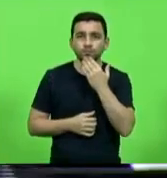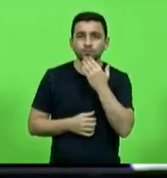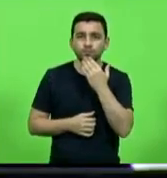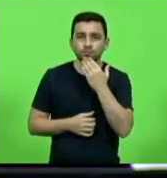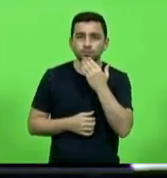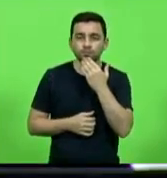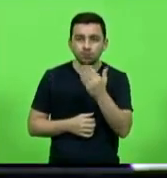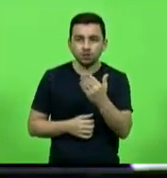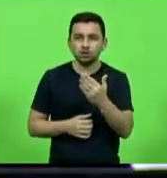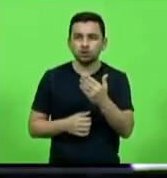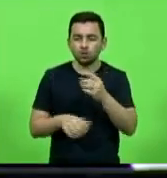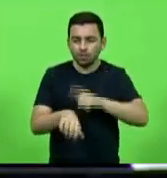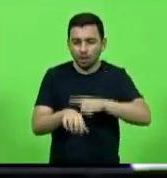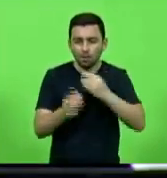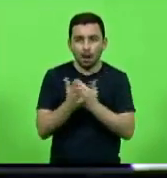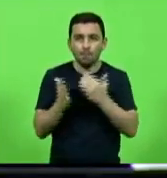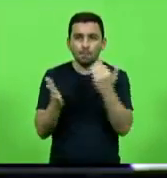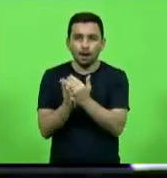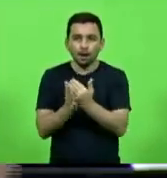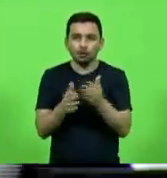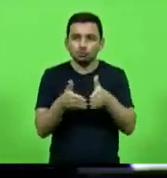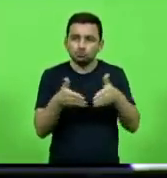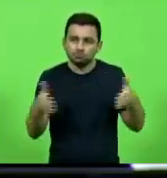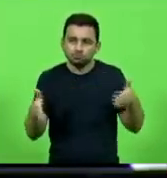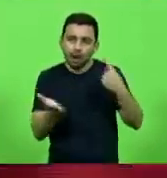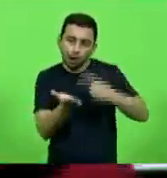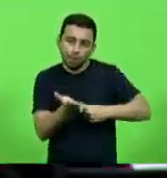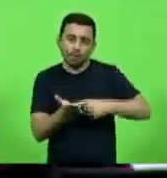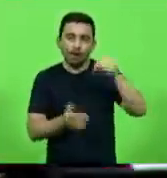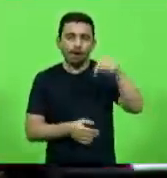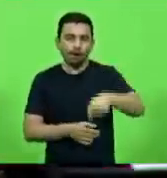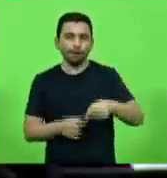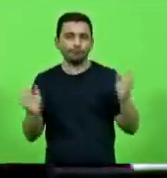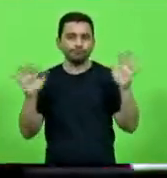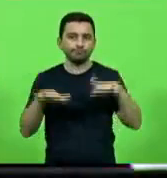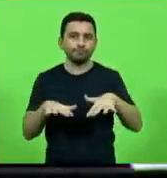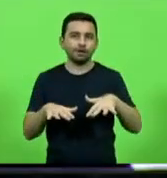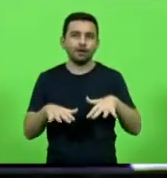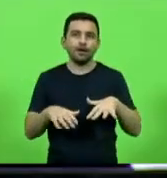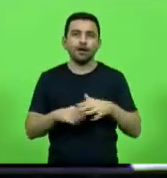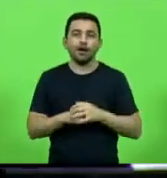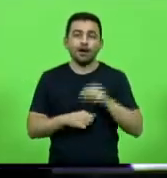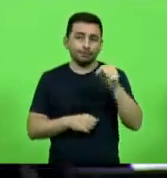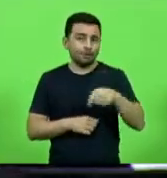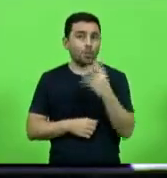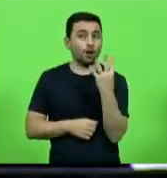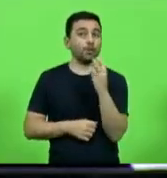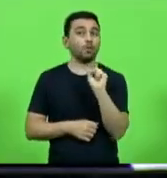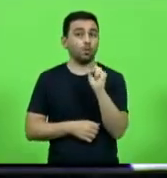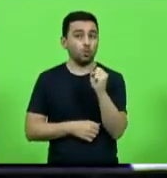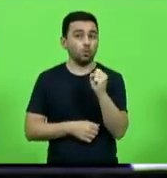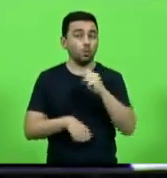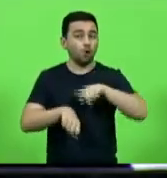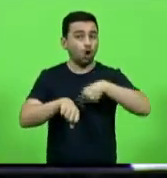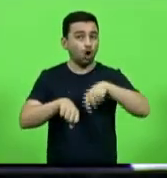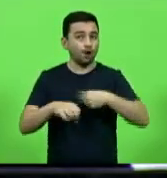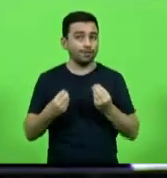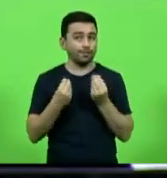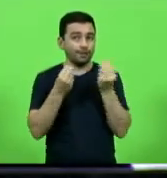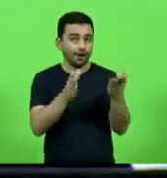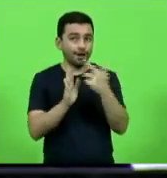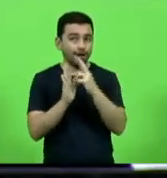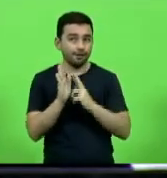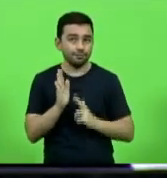a prorrogação aí marcaram aqui porque dizia que em 48 horas depois da entrega do relatório